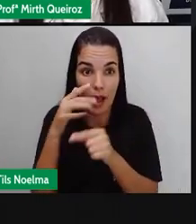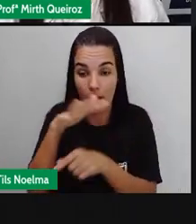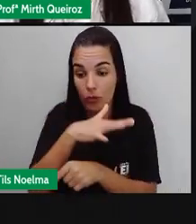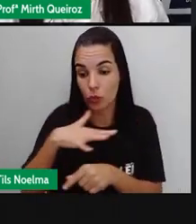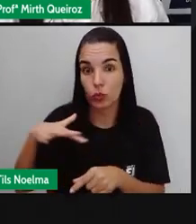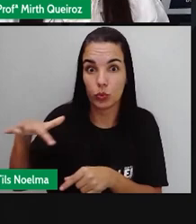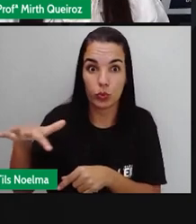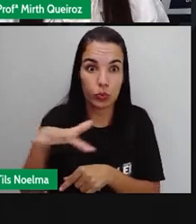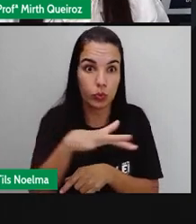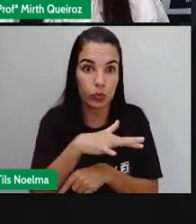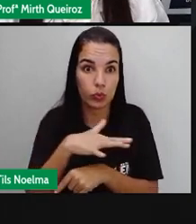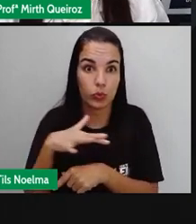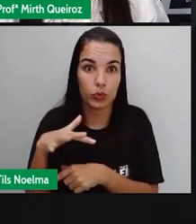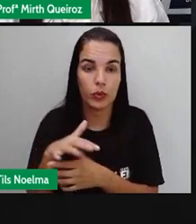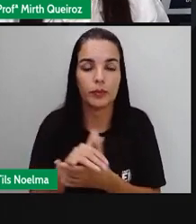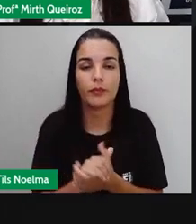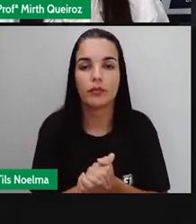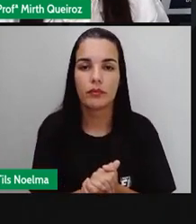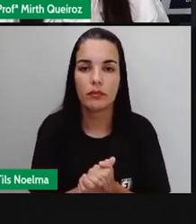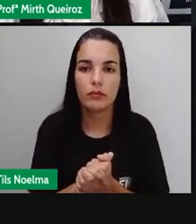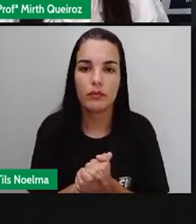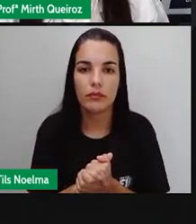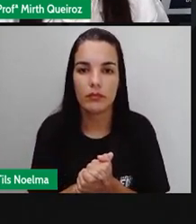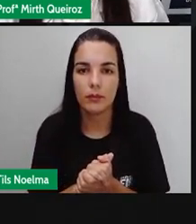de Santana como um todo. Ó, Feira de Santana.